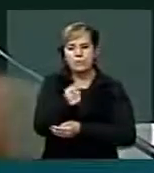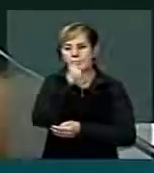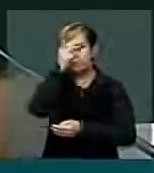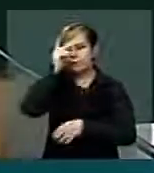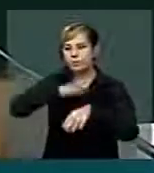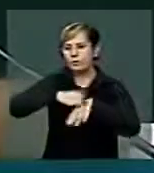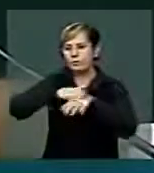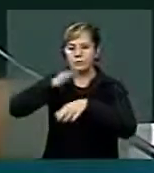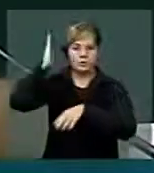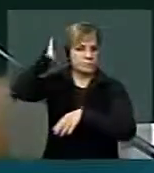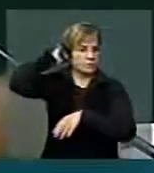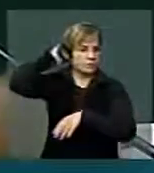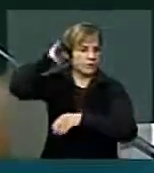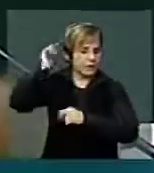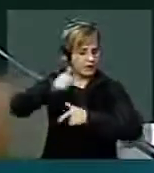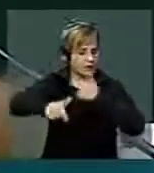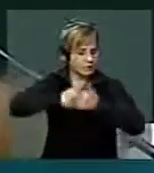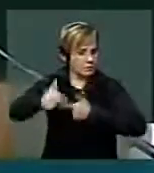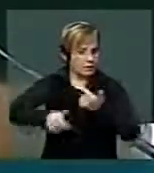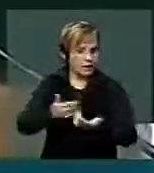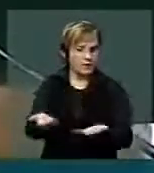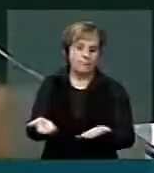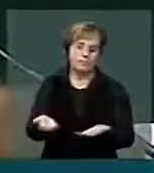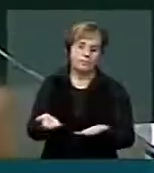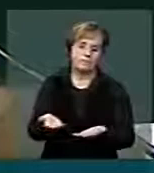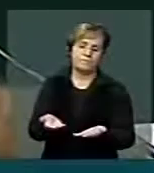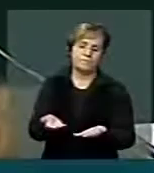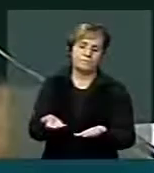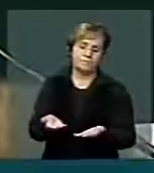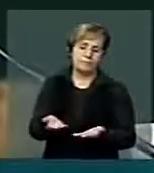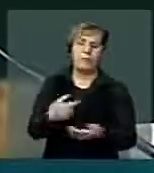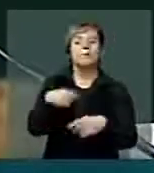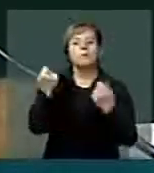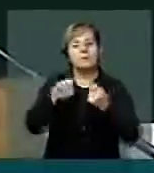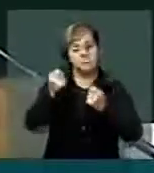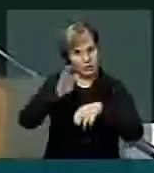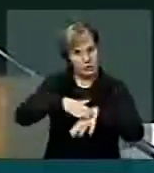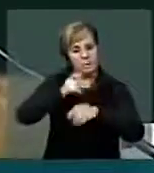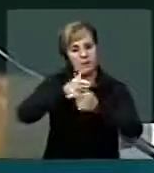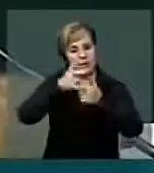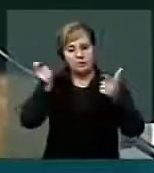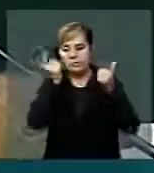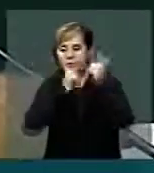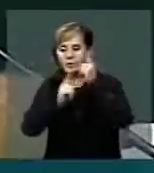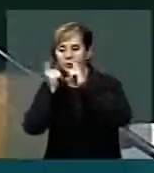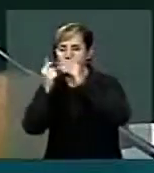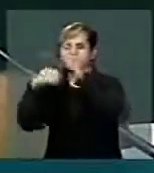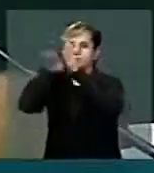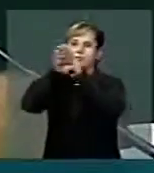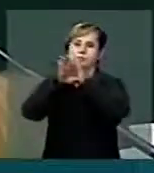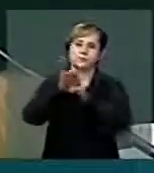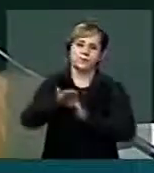lá nas atividades. Então a precisa cada vez mais expandir para chegar lá. Eu tenho